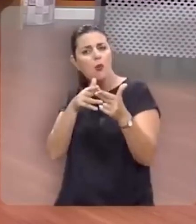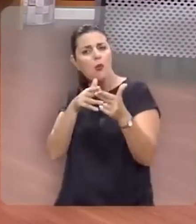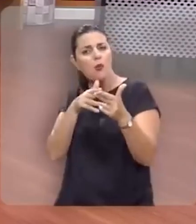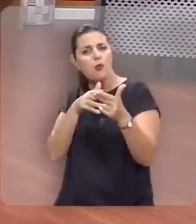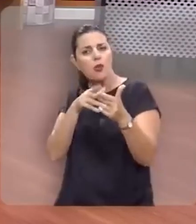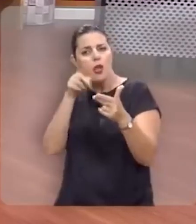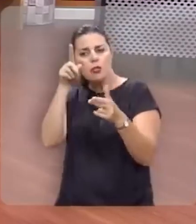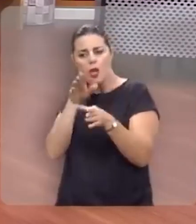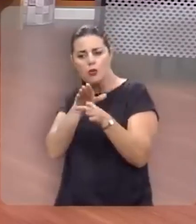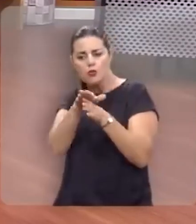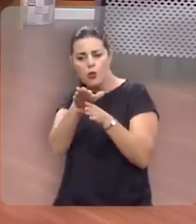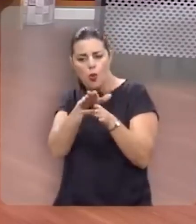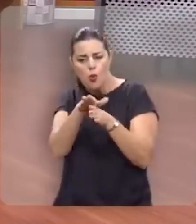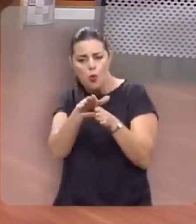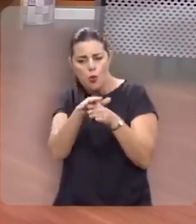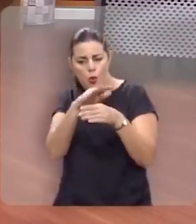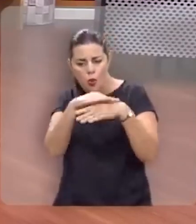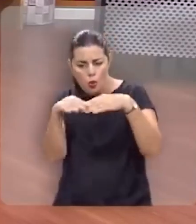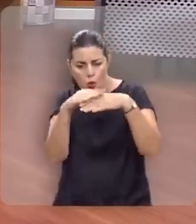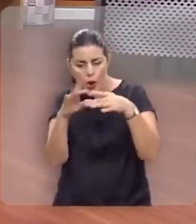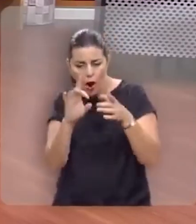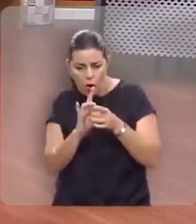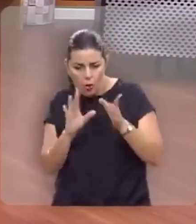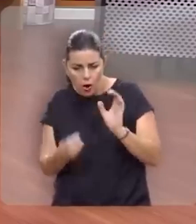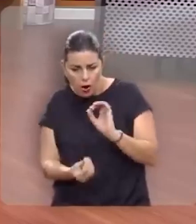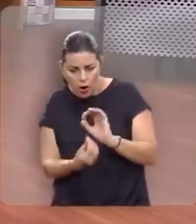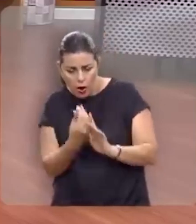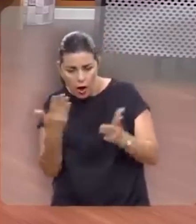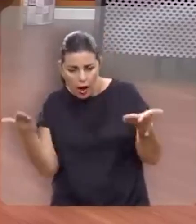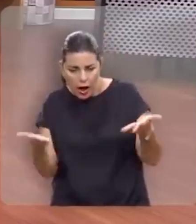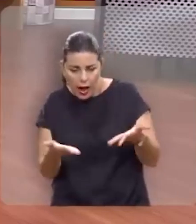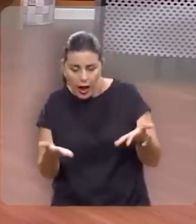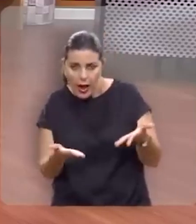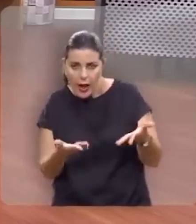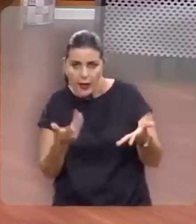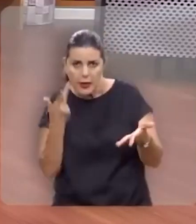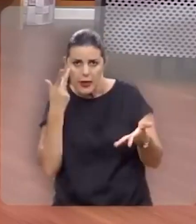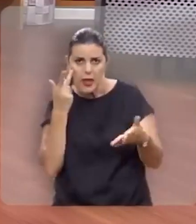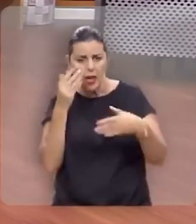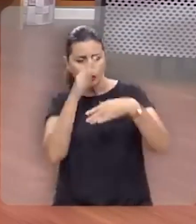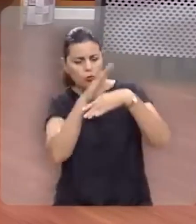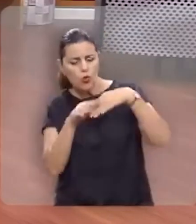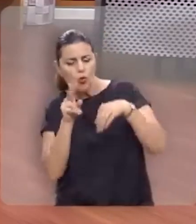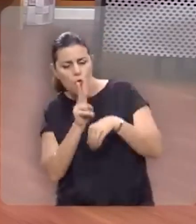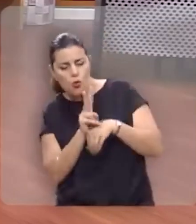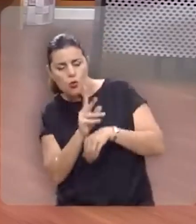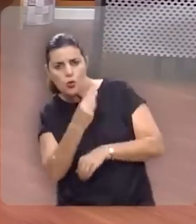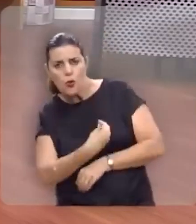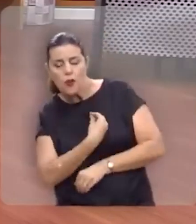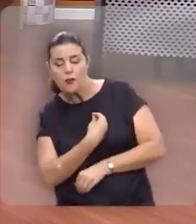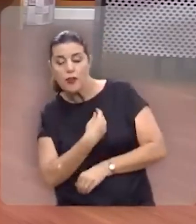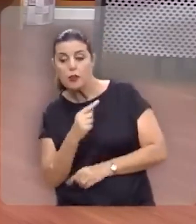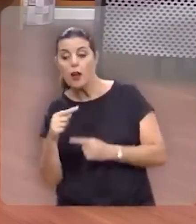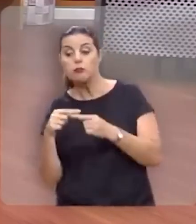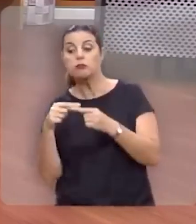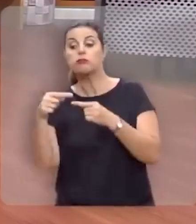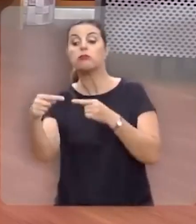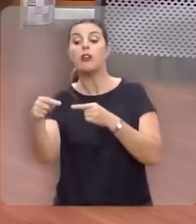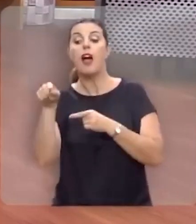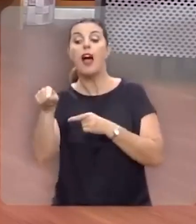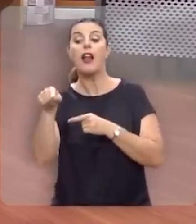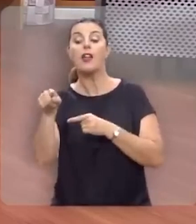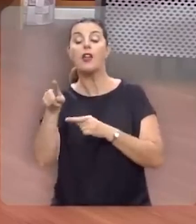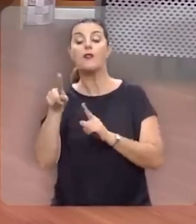e Deus consolou você aqui, Deus permitiu você passar por lutas aqui e consolou você, para que ali na frente,